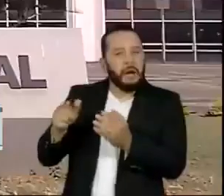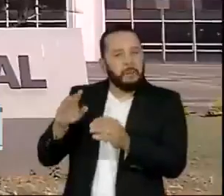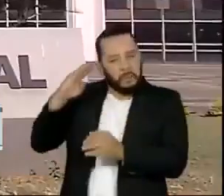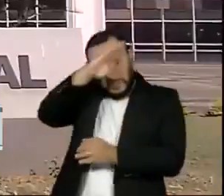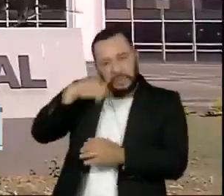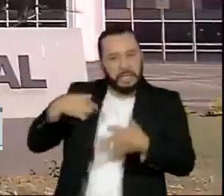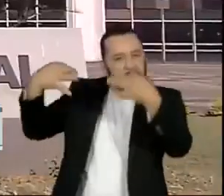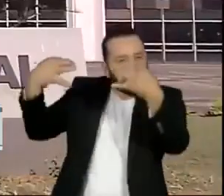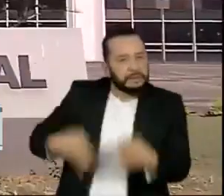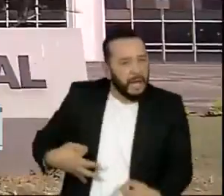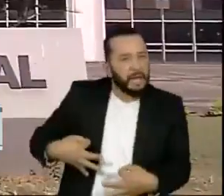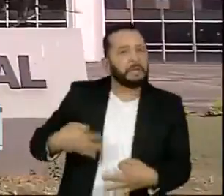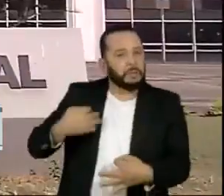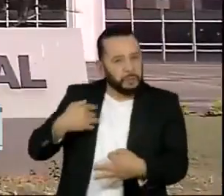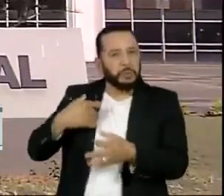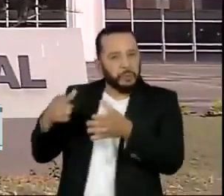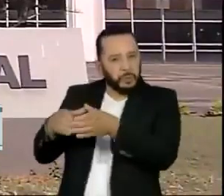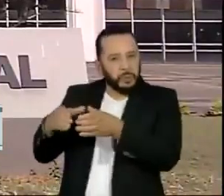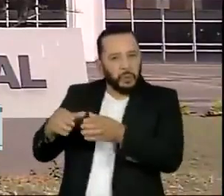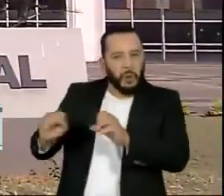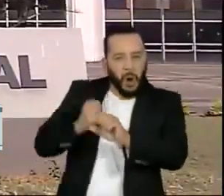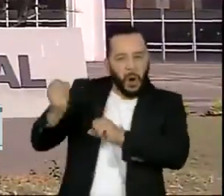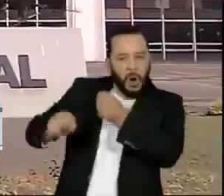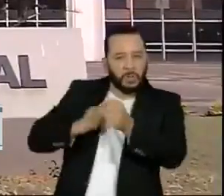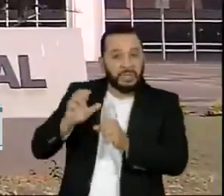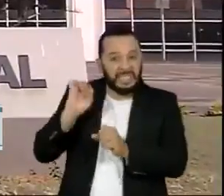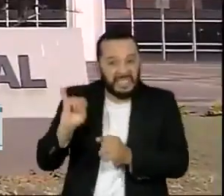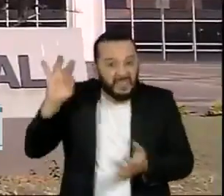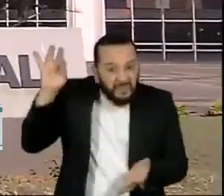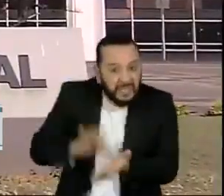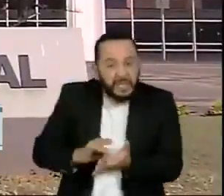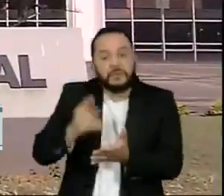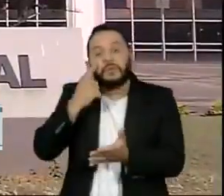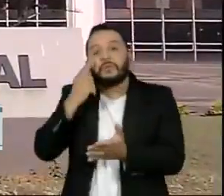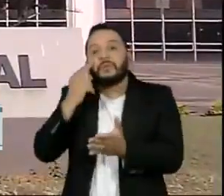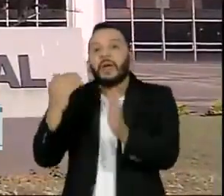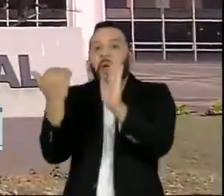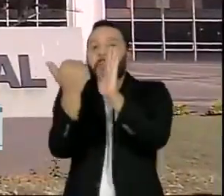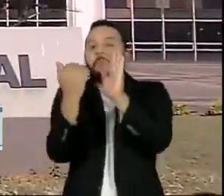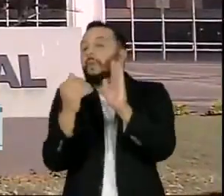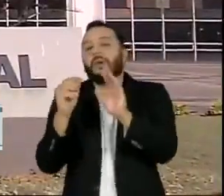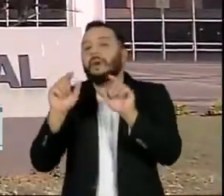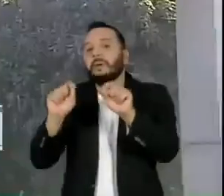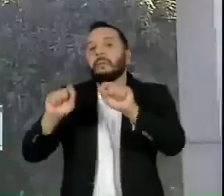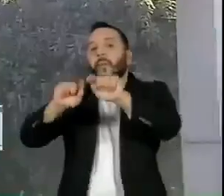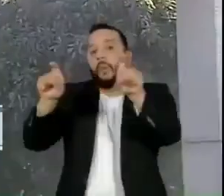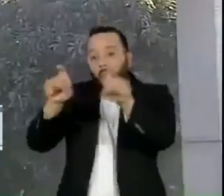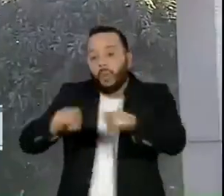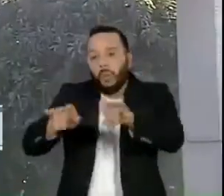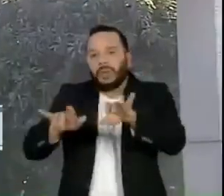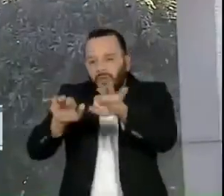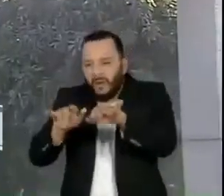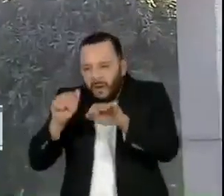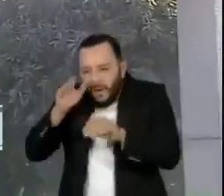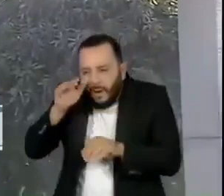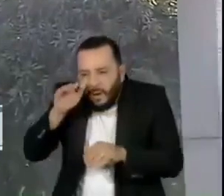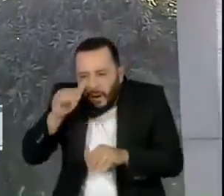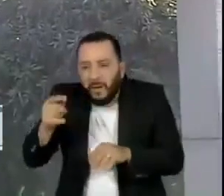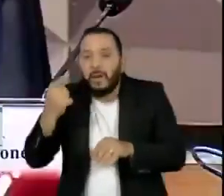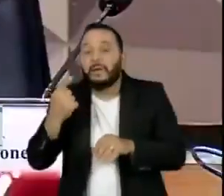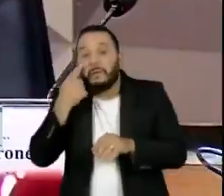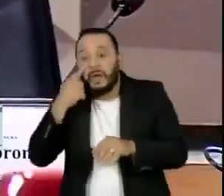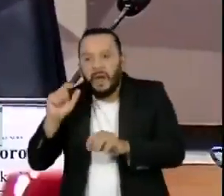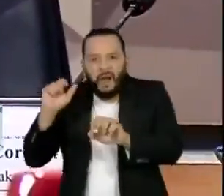Caso a relação seja real, os investigadores irão buscar qual é o conteúdo administrado por esses computadores e se eles fizeram parte dos